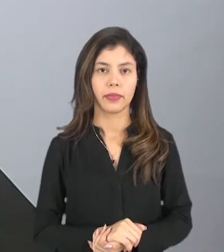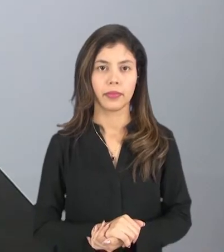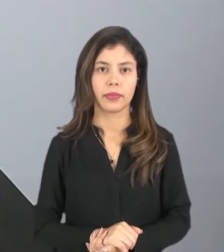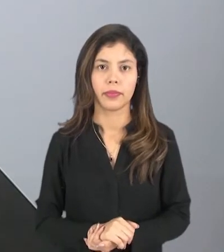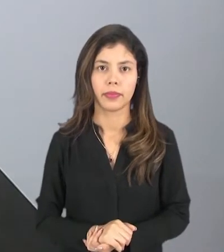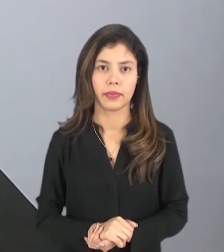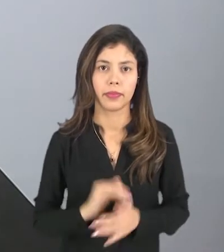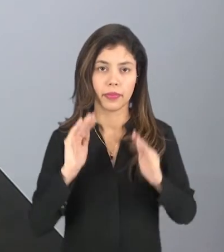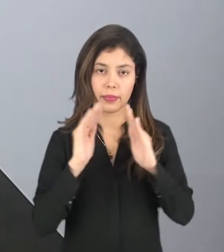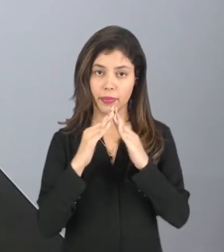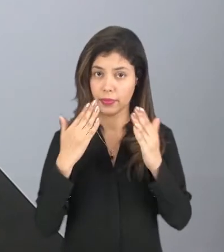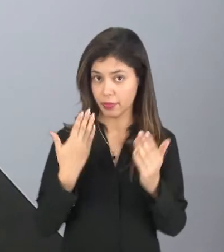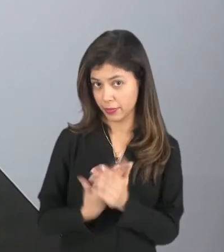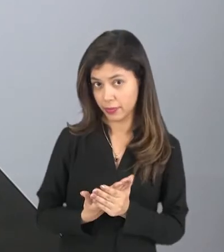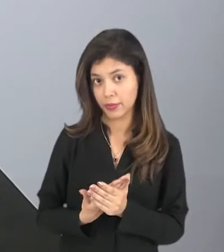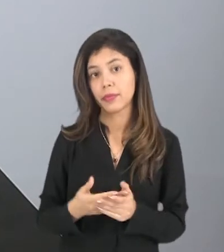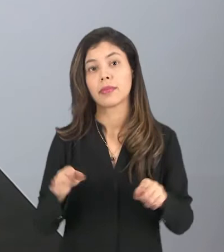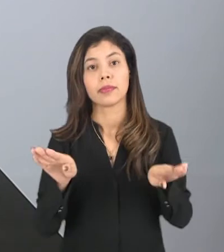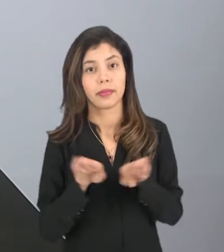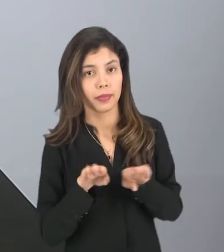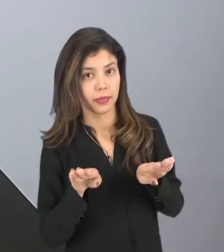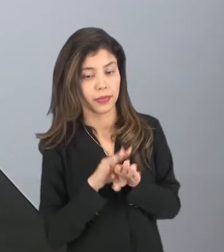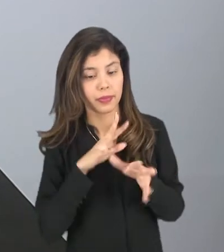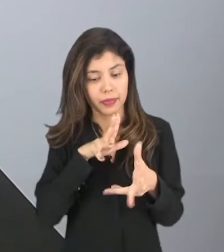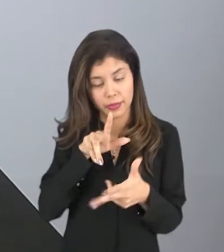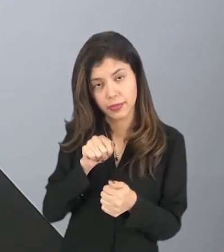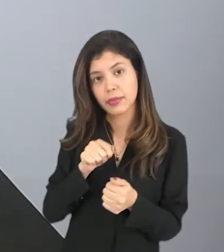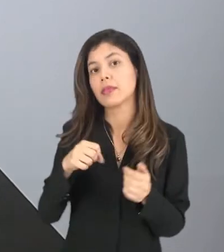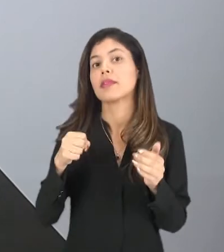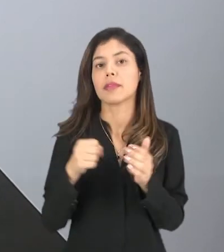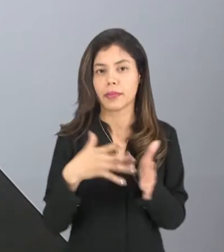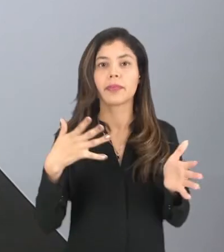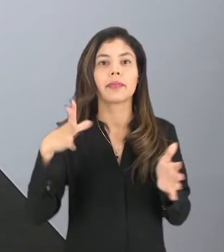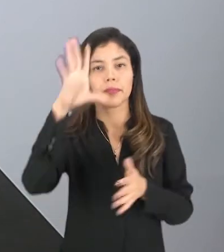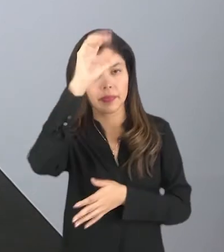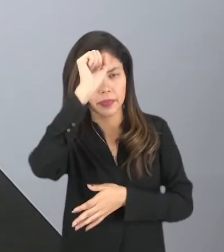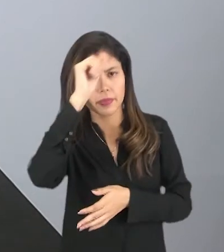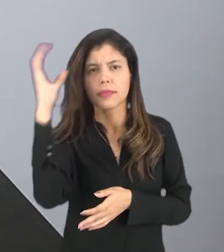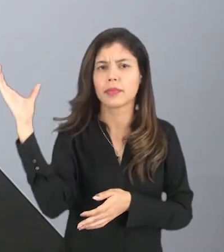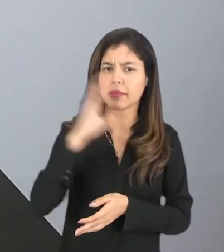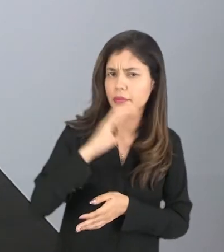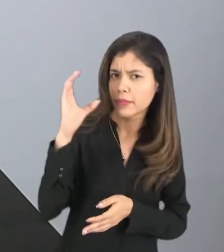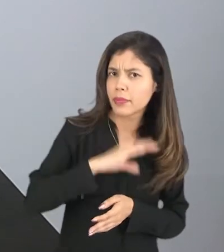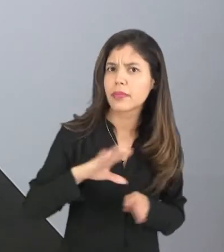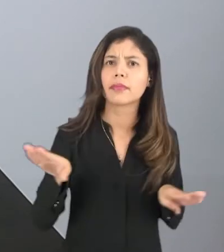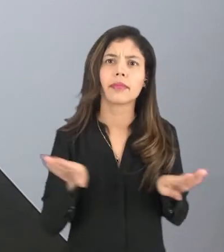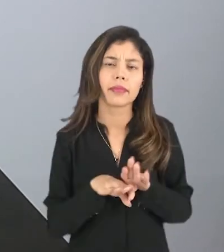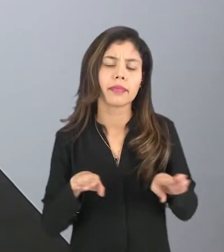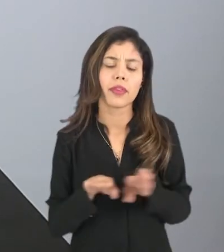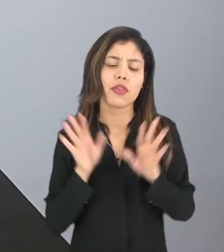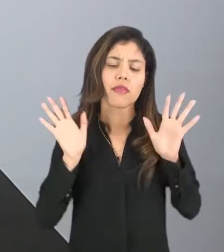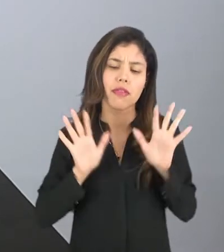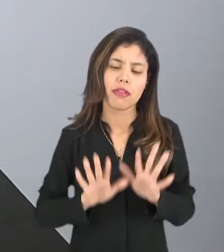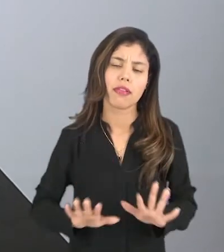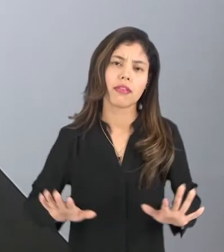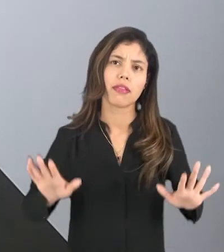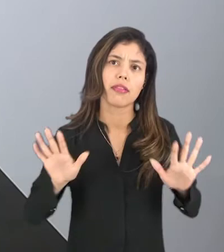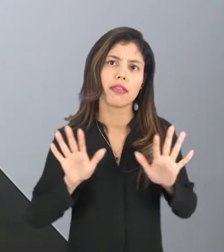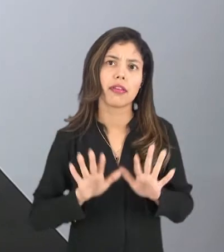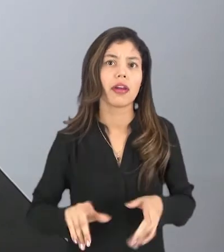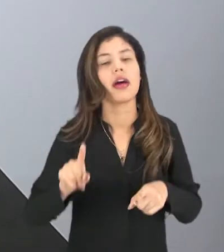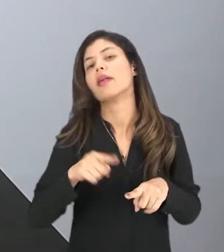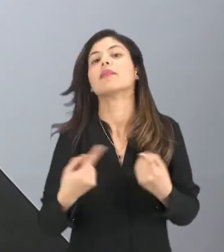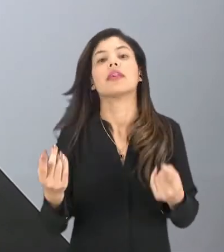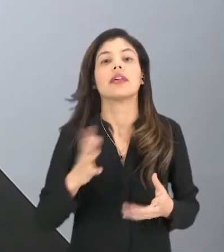Na escola do mundinho, tem muitas crianças que aprendem rápido e que aprendem devagar, mas a